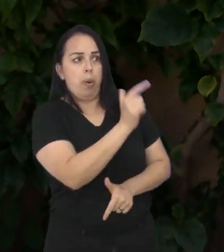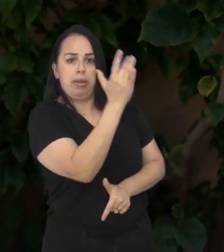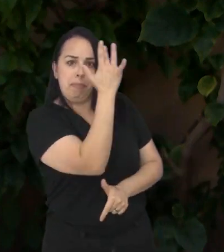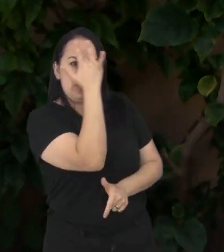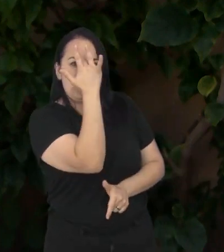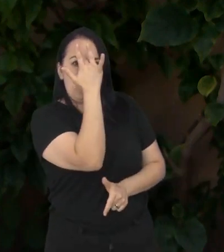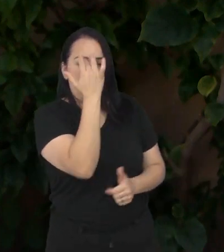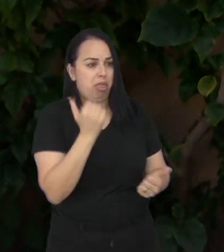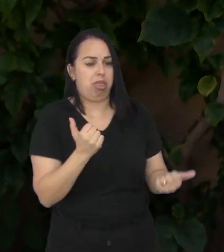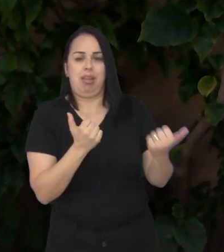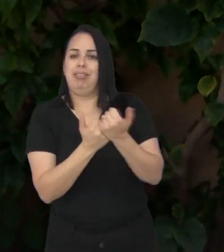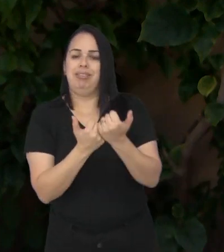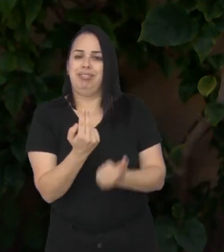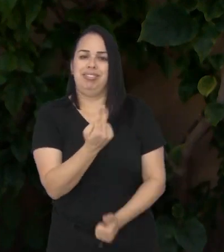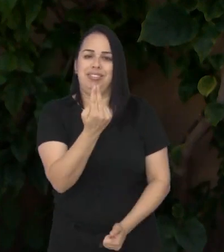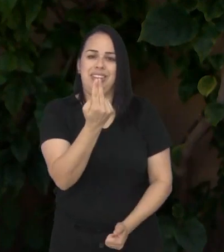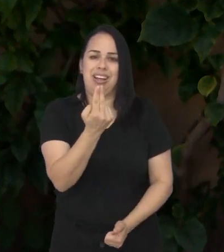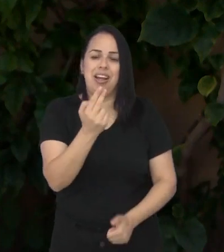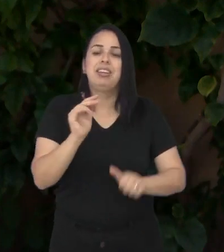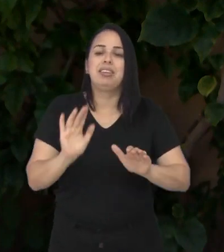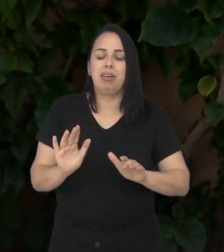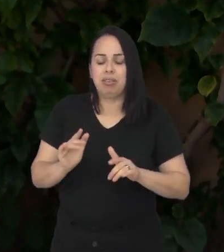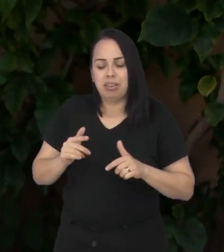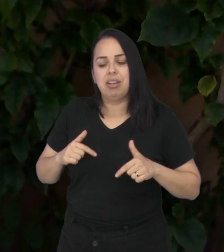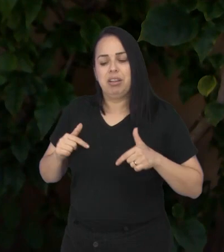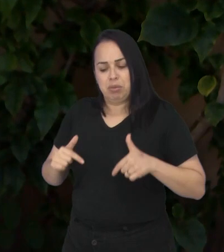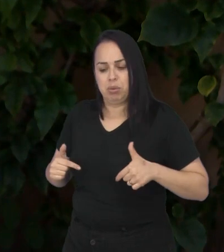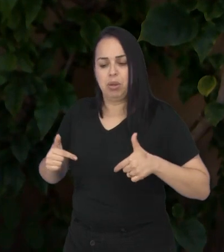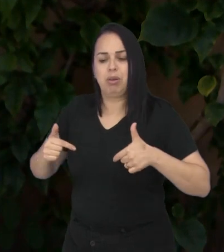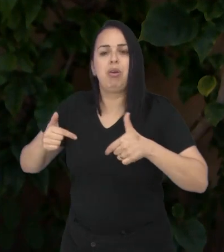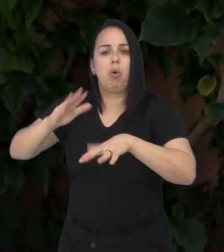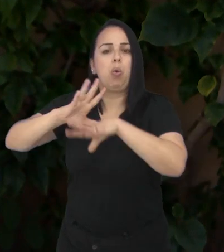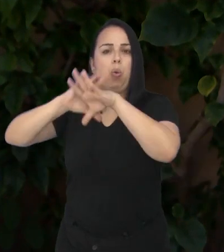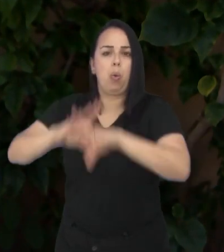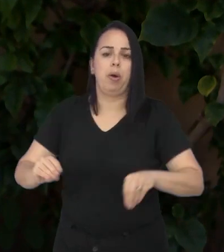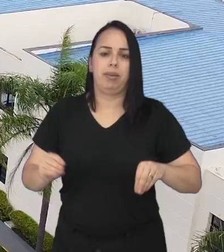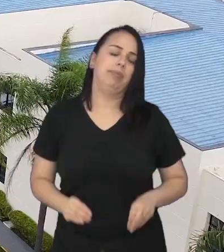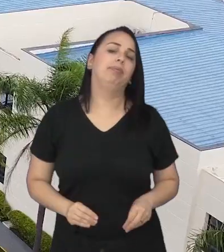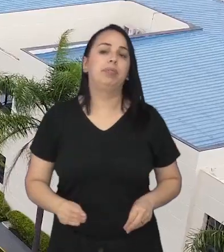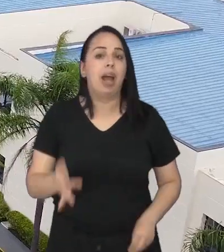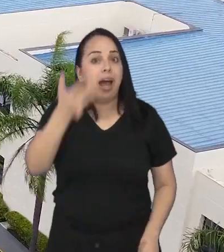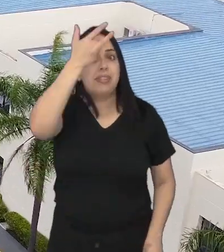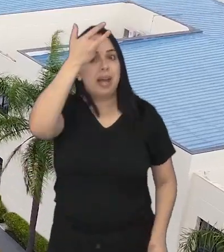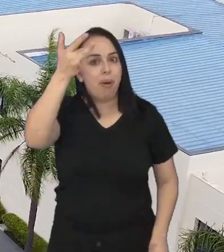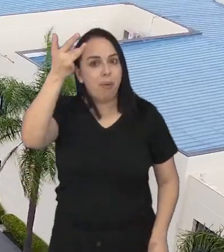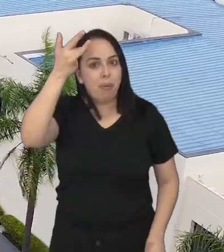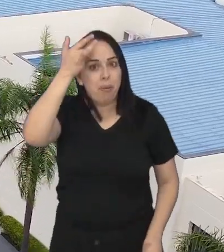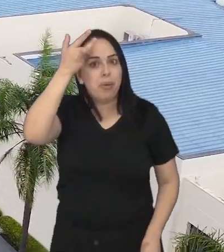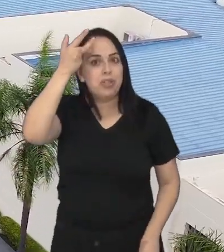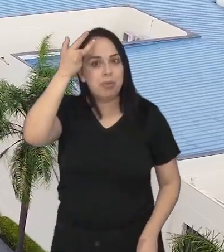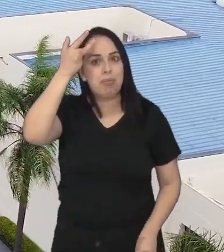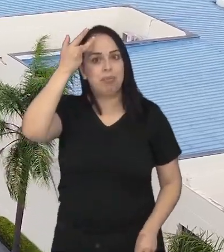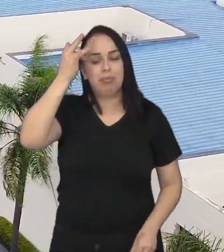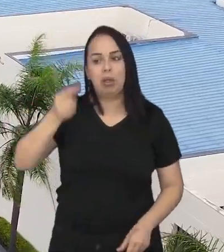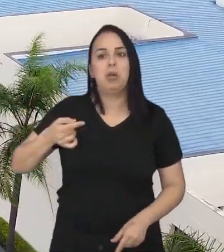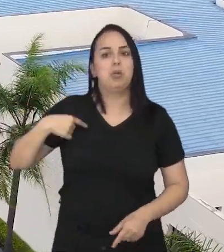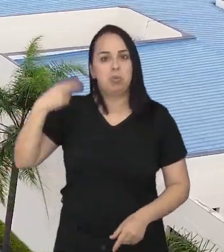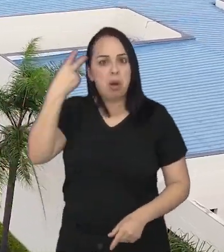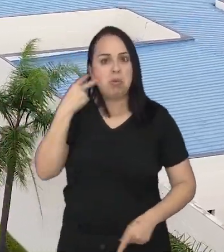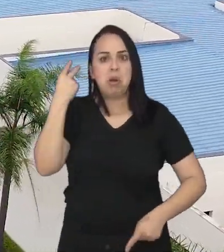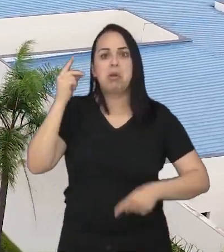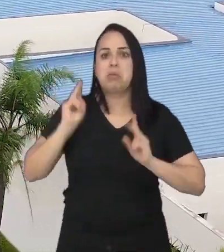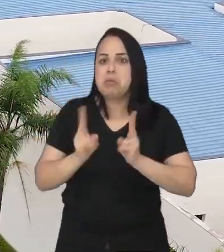Ninguém vai atravessar por você. E a cura está ali do outro lado. Tem luz no fim do túnel. A saúde mental é tema debatido com